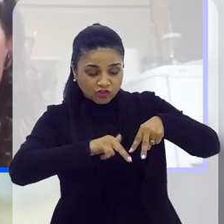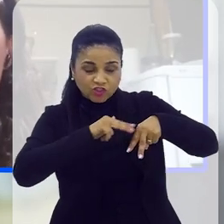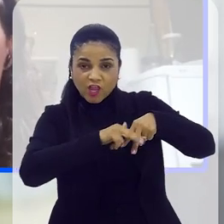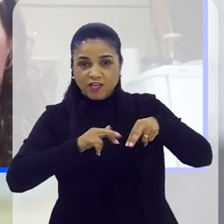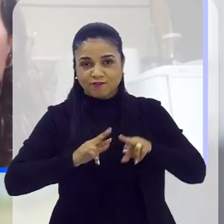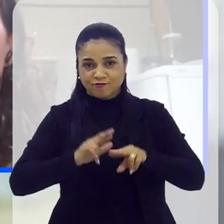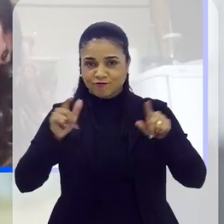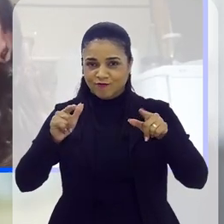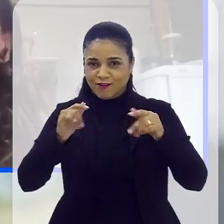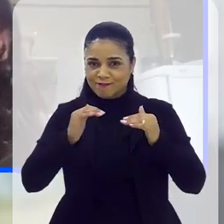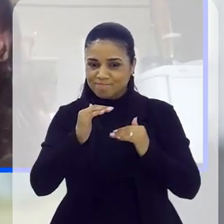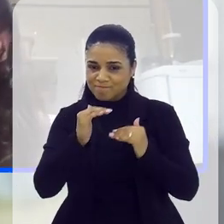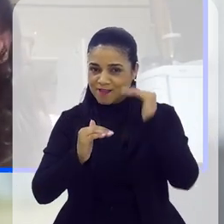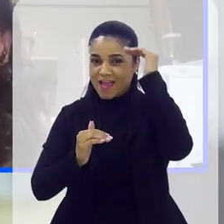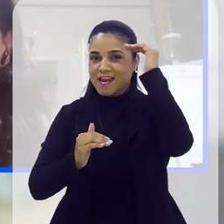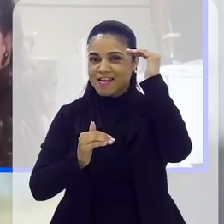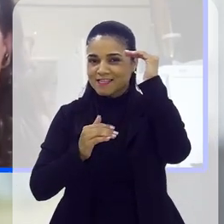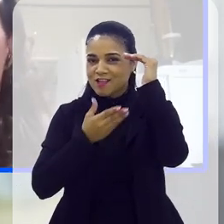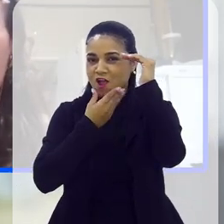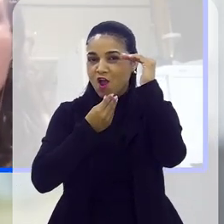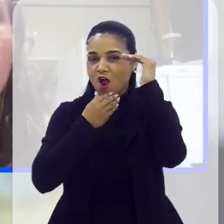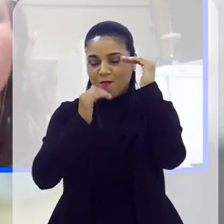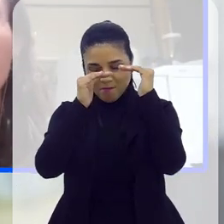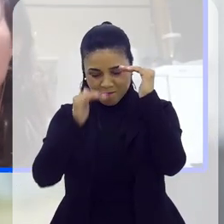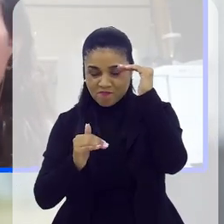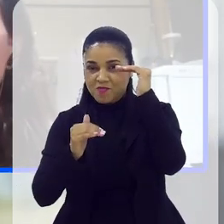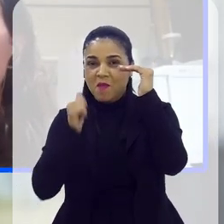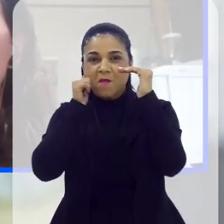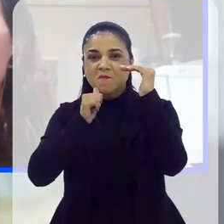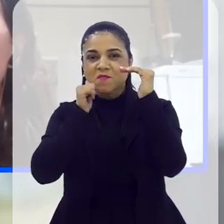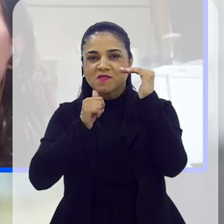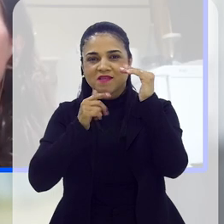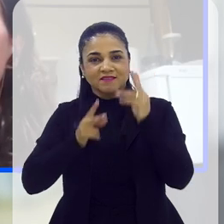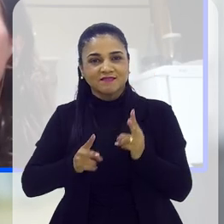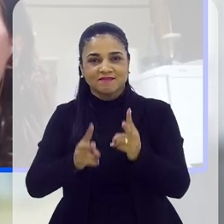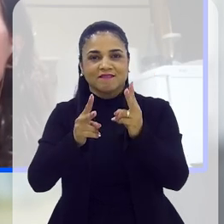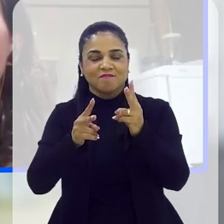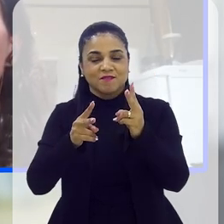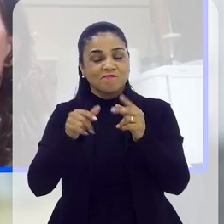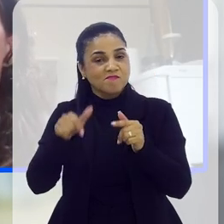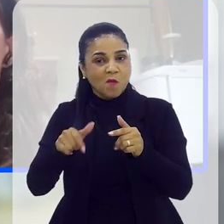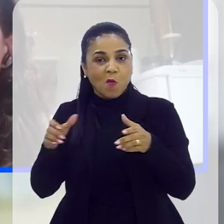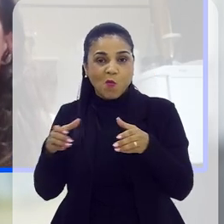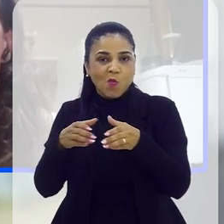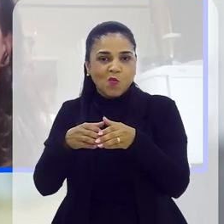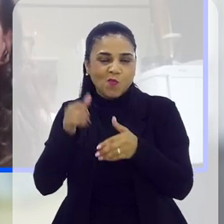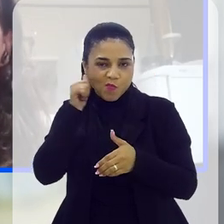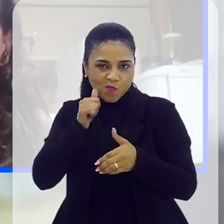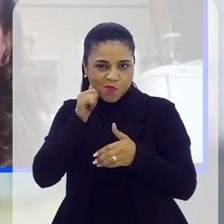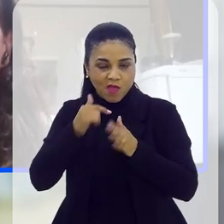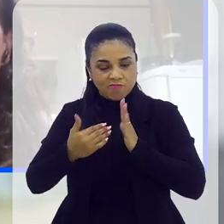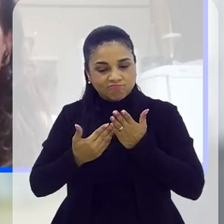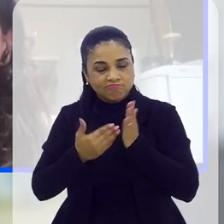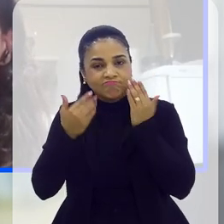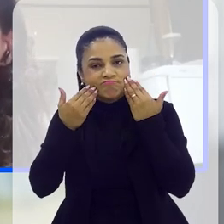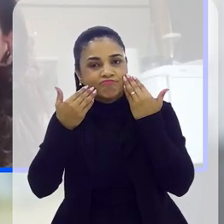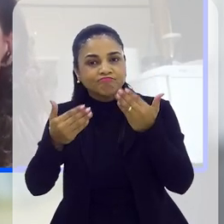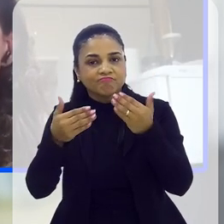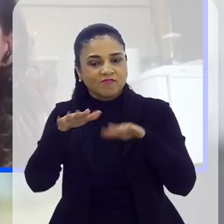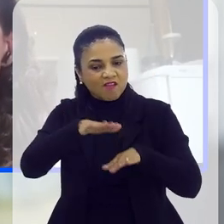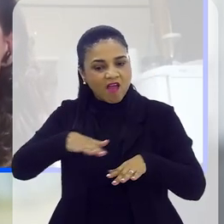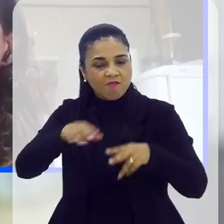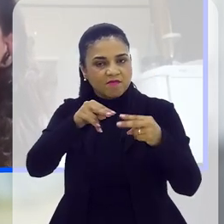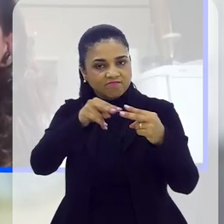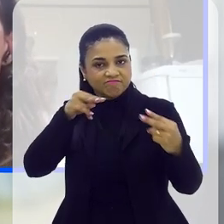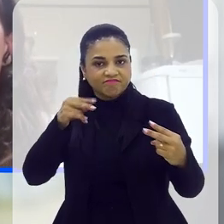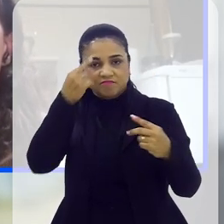na diferenciação de gênero, na hierarquização que há entre os gêneros, elas acabam sendo realmente expostas nesse ambiente